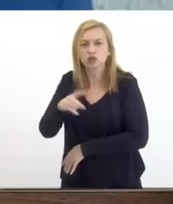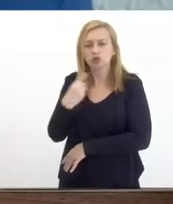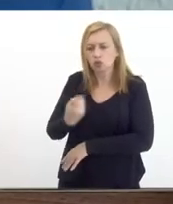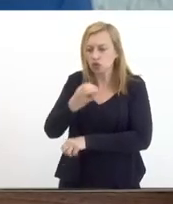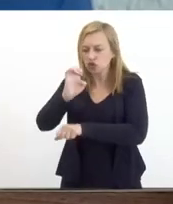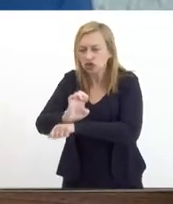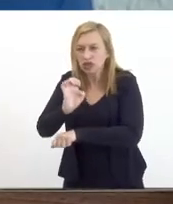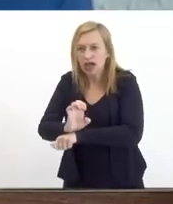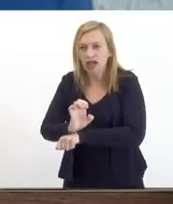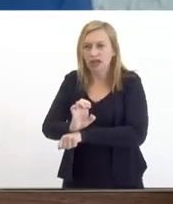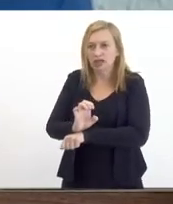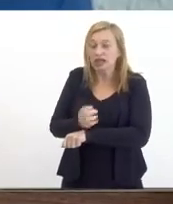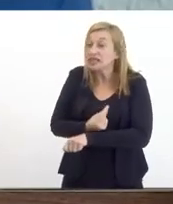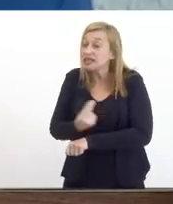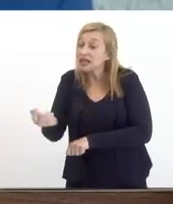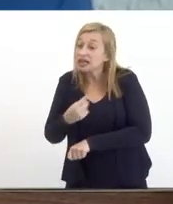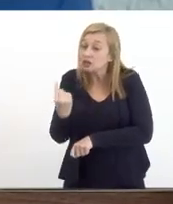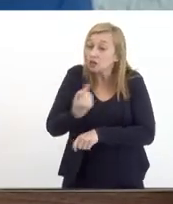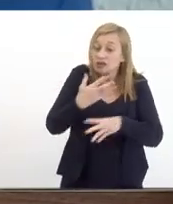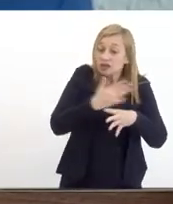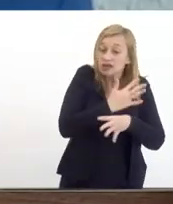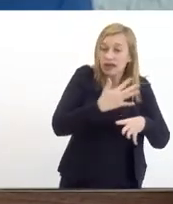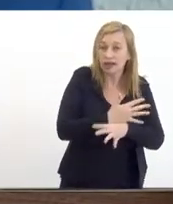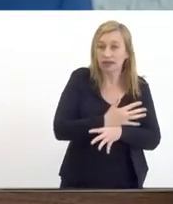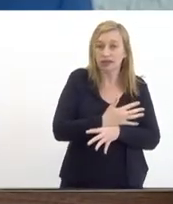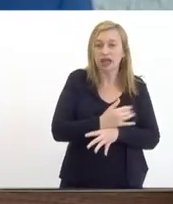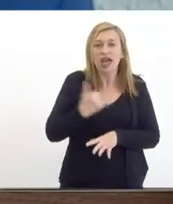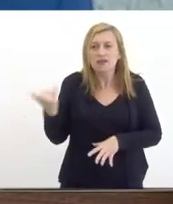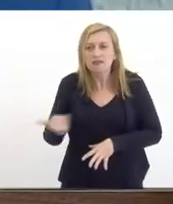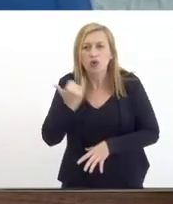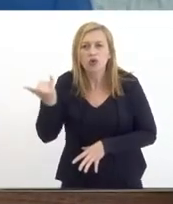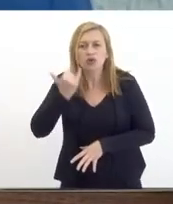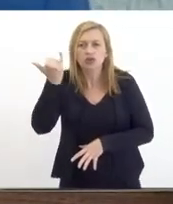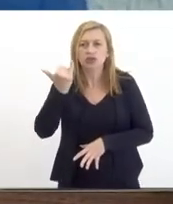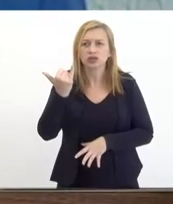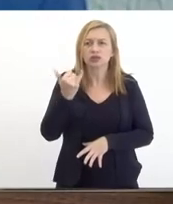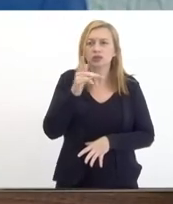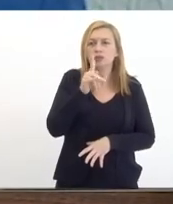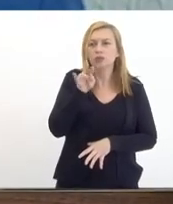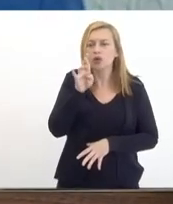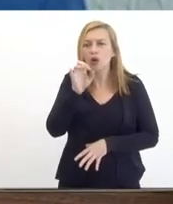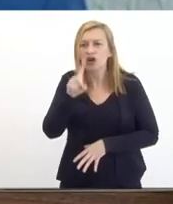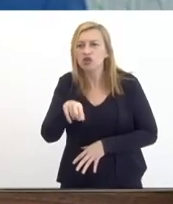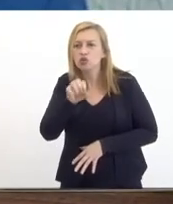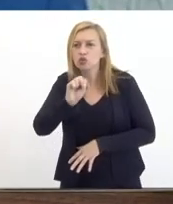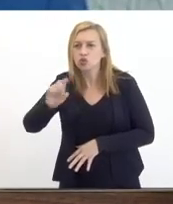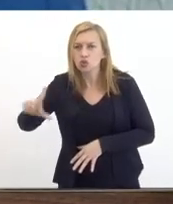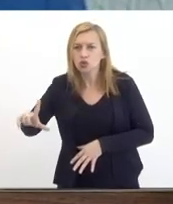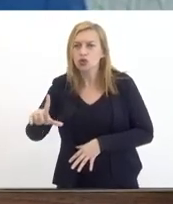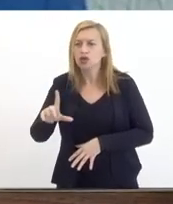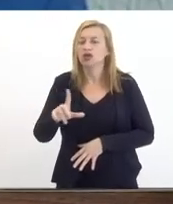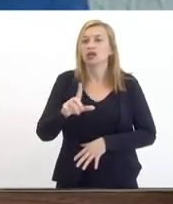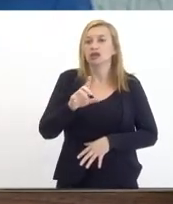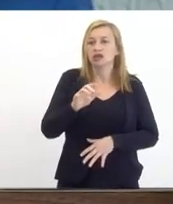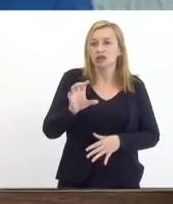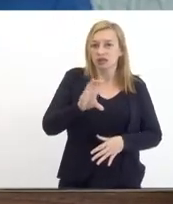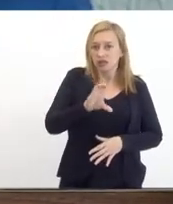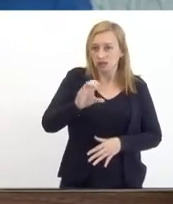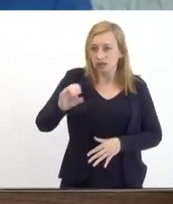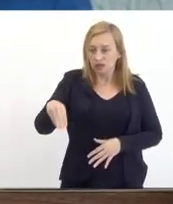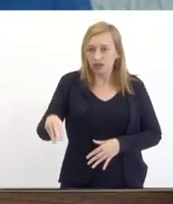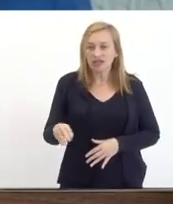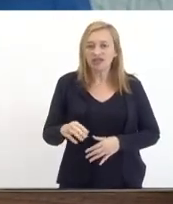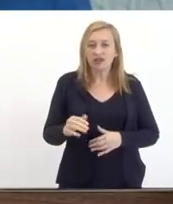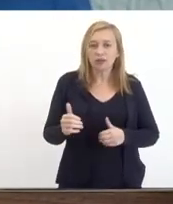sai da nossa cidade a importância do ProSub como a ICN aqui falou que é a base